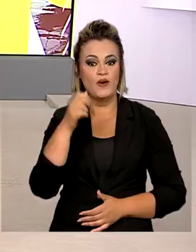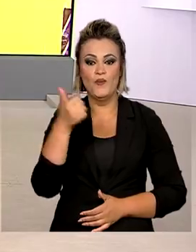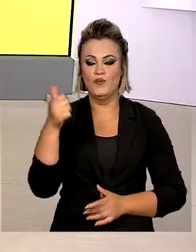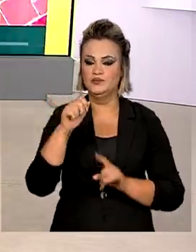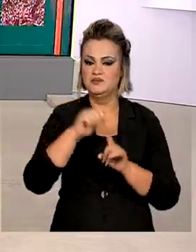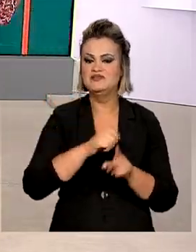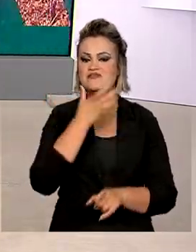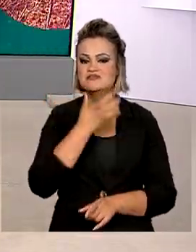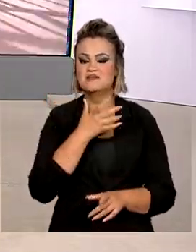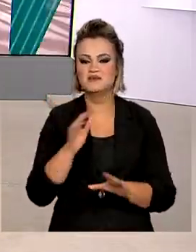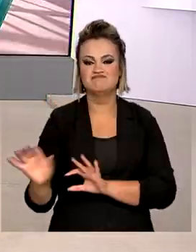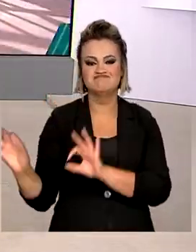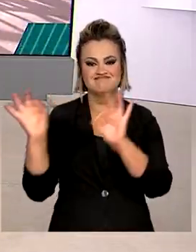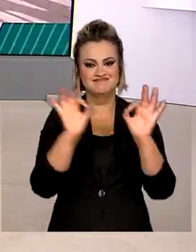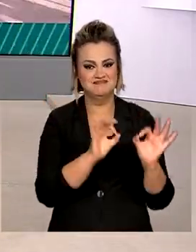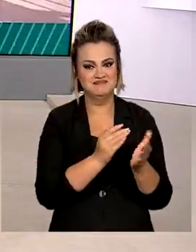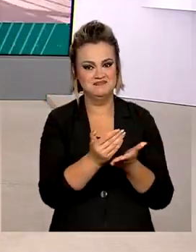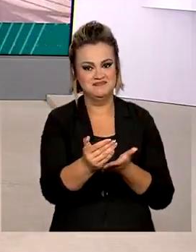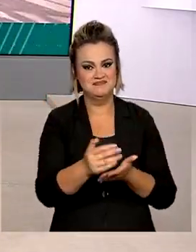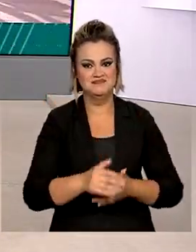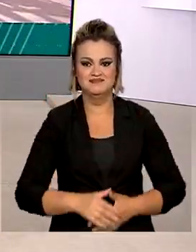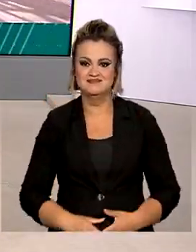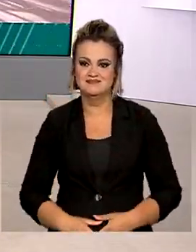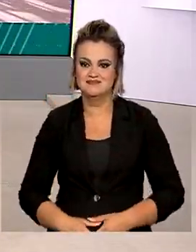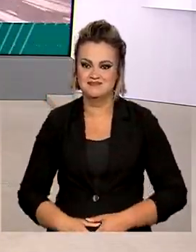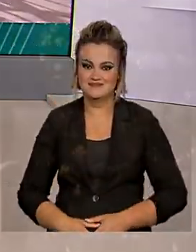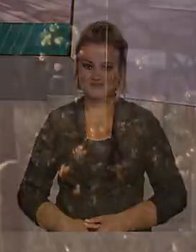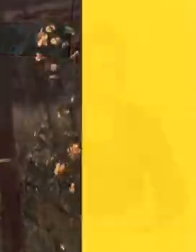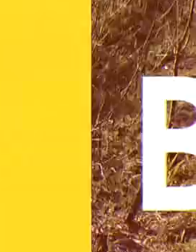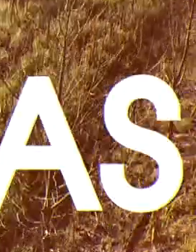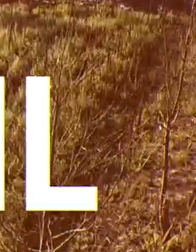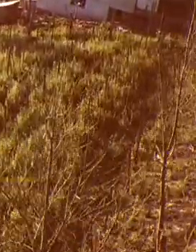1º de dezembro, o Brasil em Dia já está no ar.